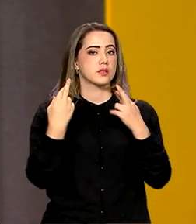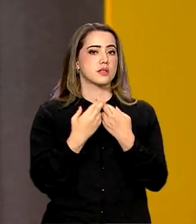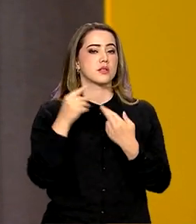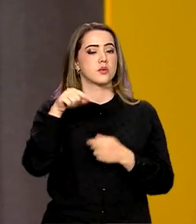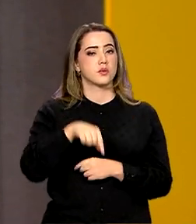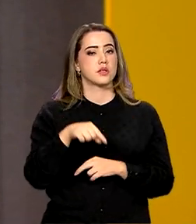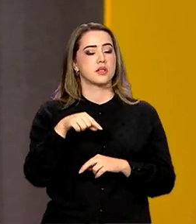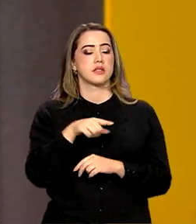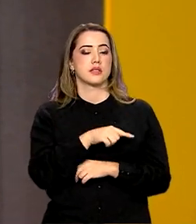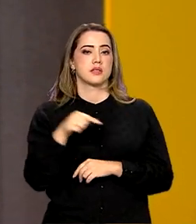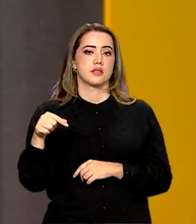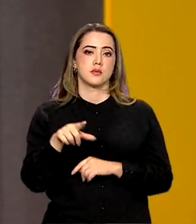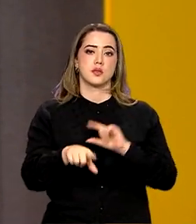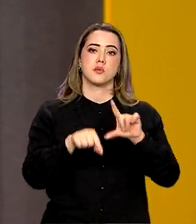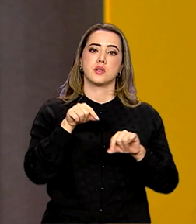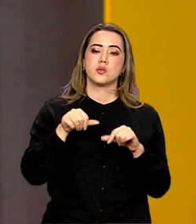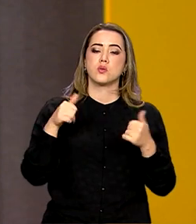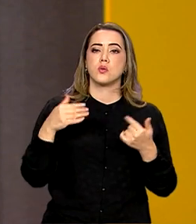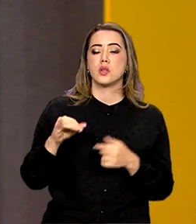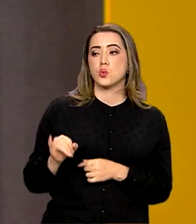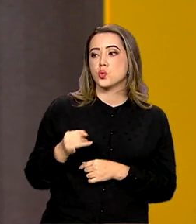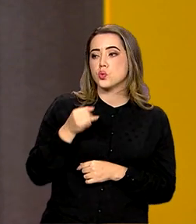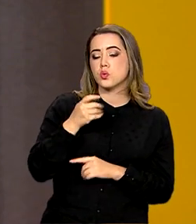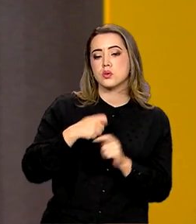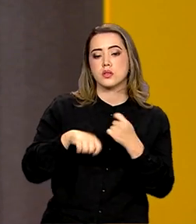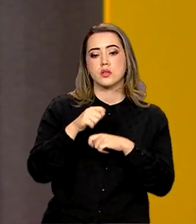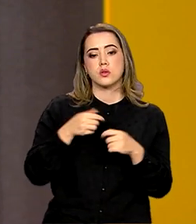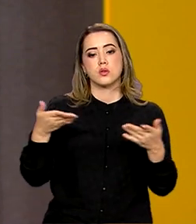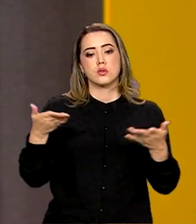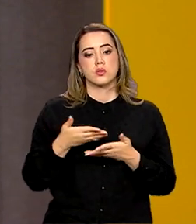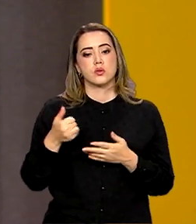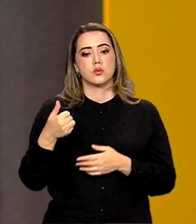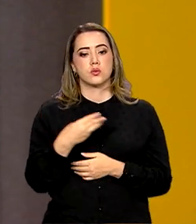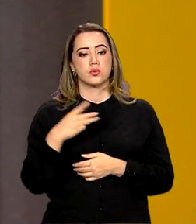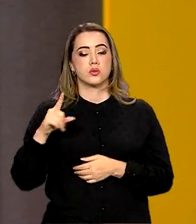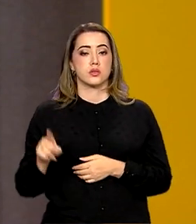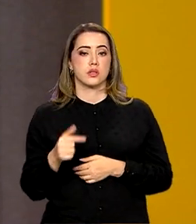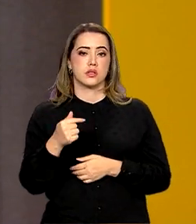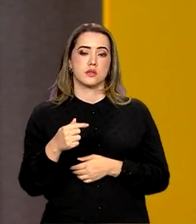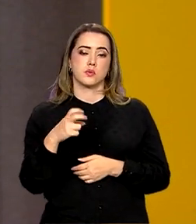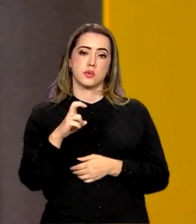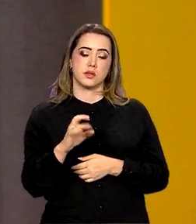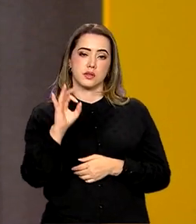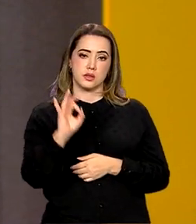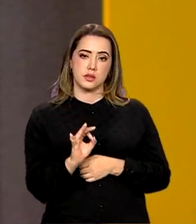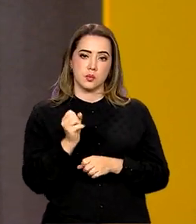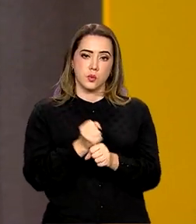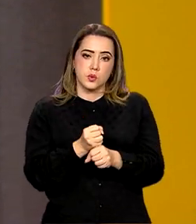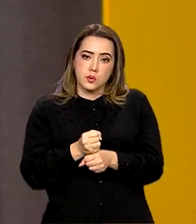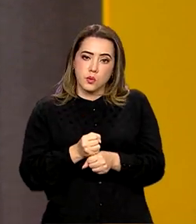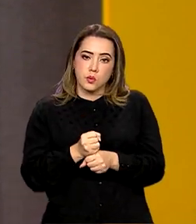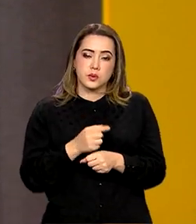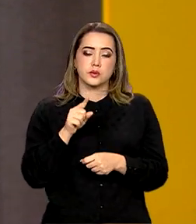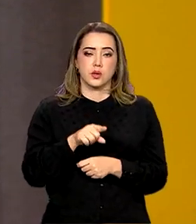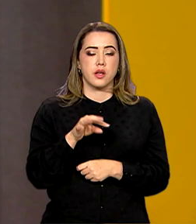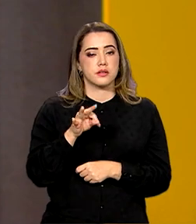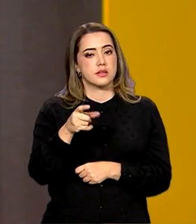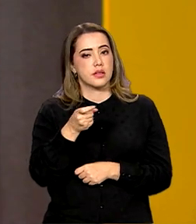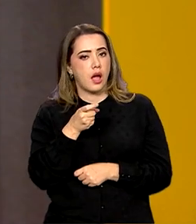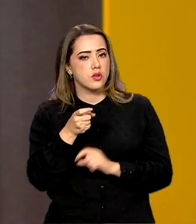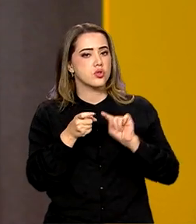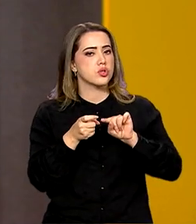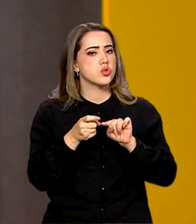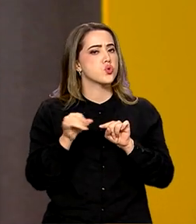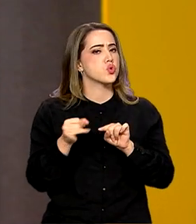a taxa de juros da economia. Não é verdade? Atualmente, ela está em 13,75% ao ano. Essa taxa, ela